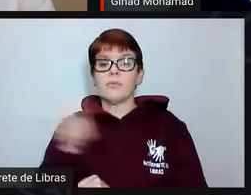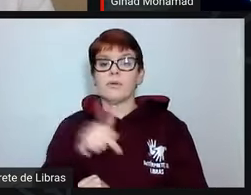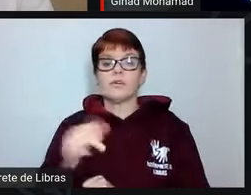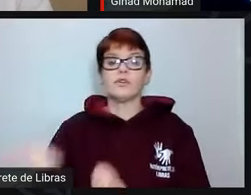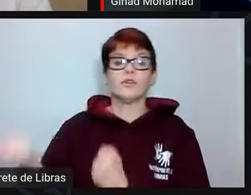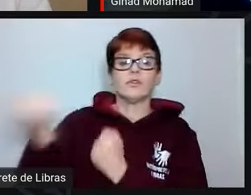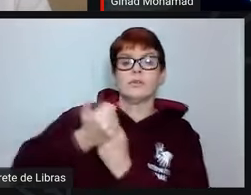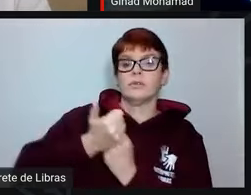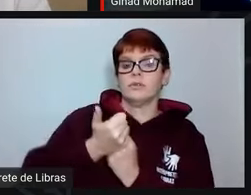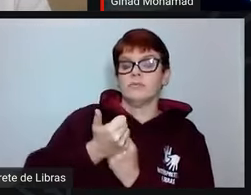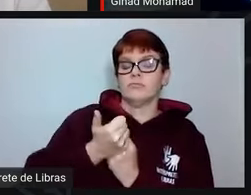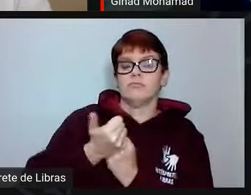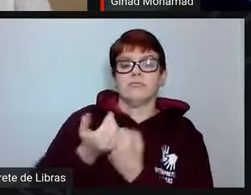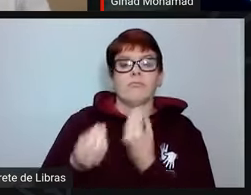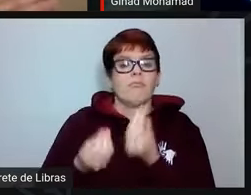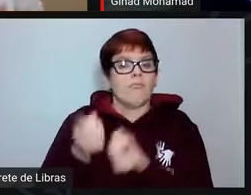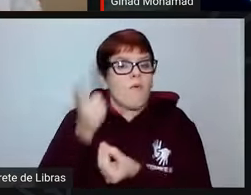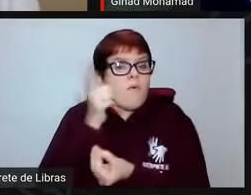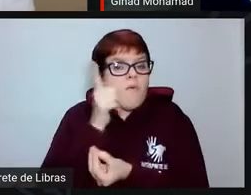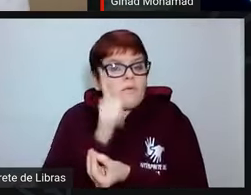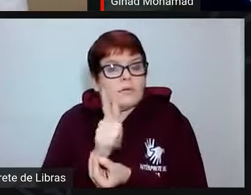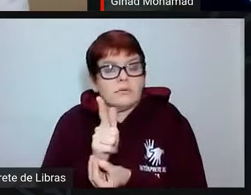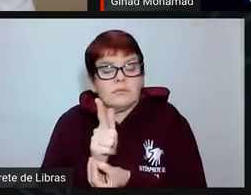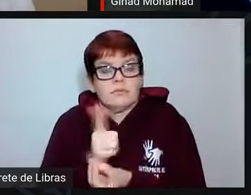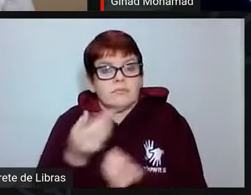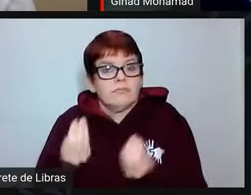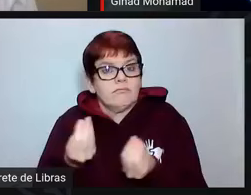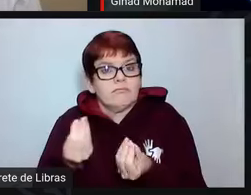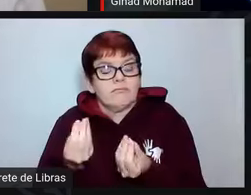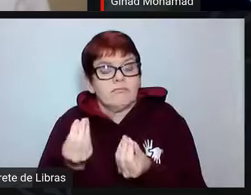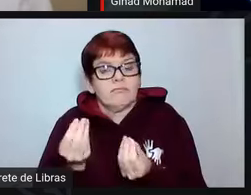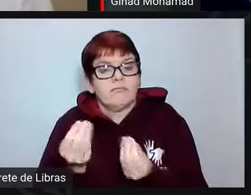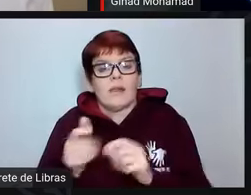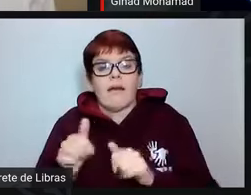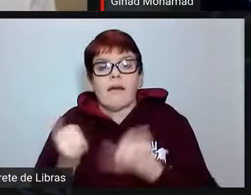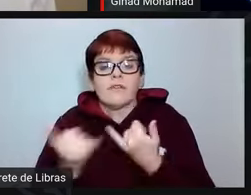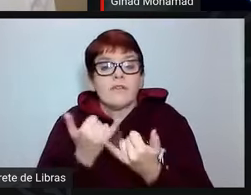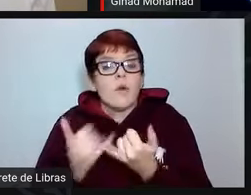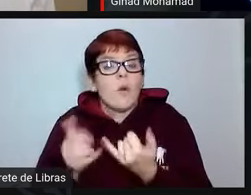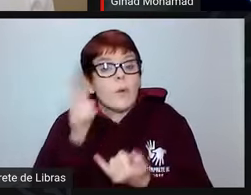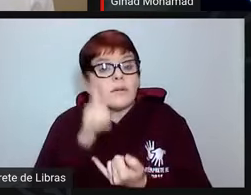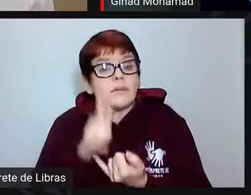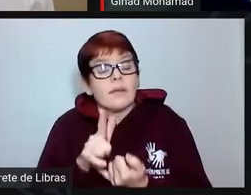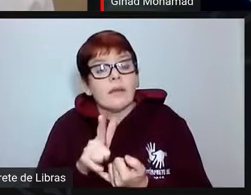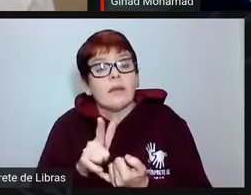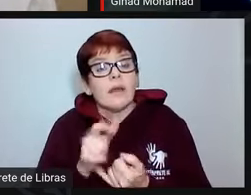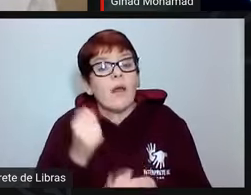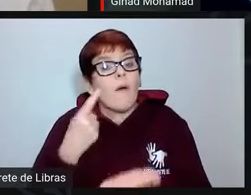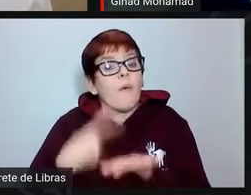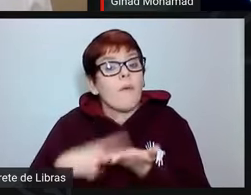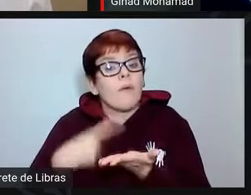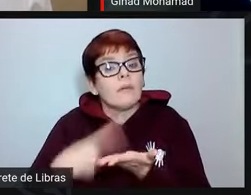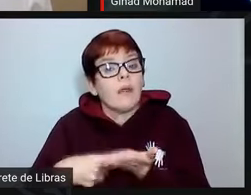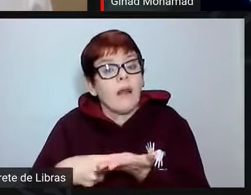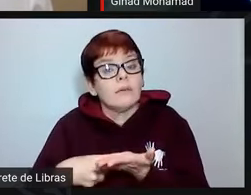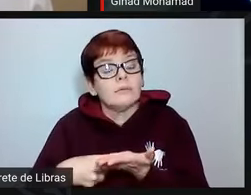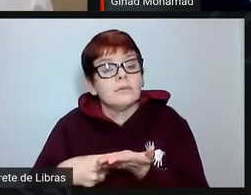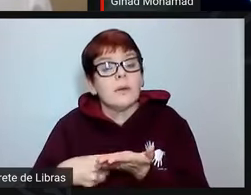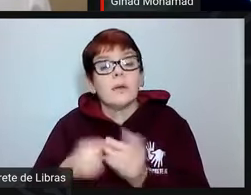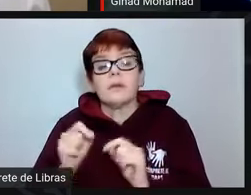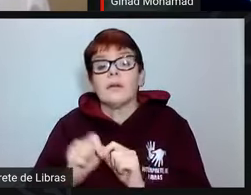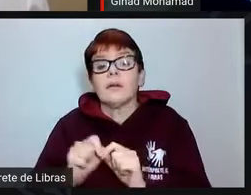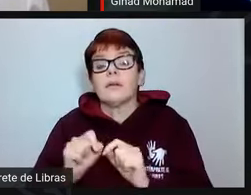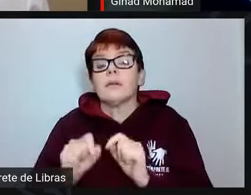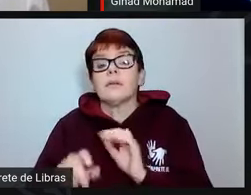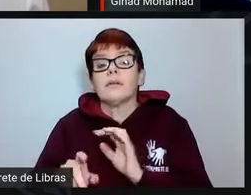que nós vamos conseguir, para a sequência das nossas atividades, nós vamos conseguir contratar. A questão principal está nos